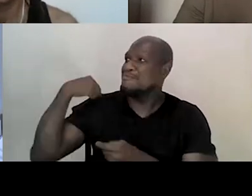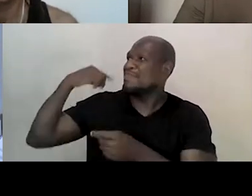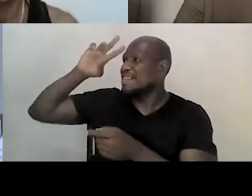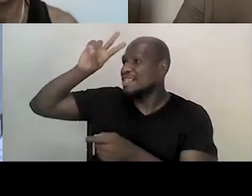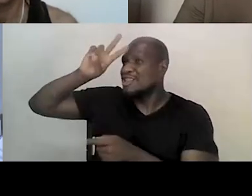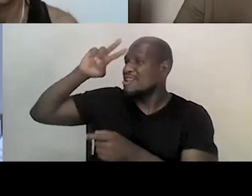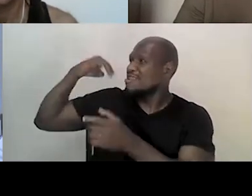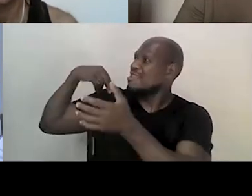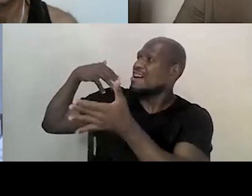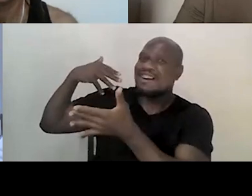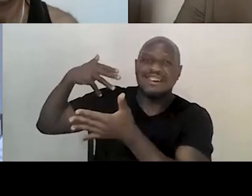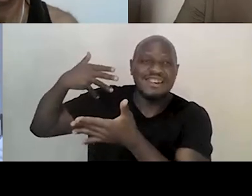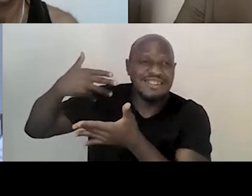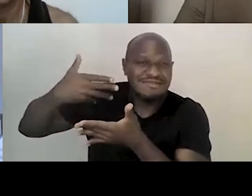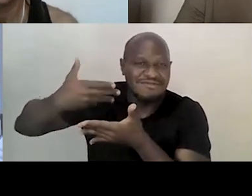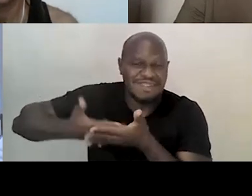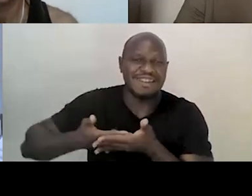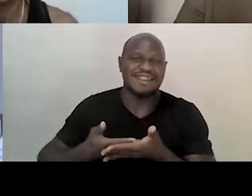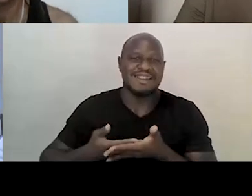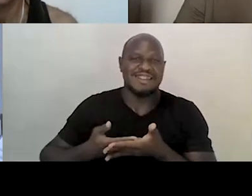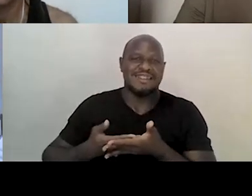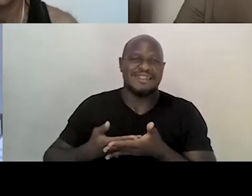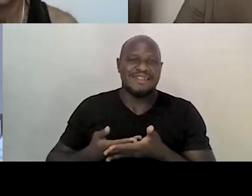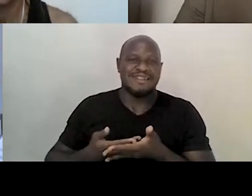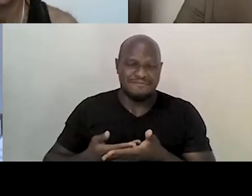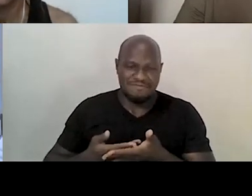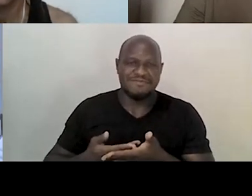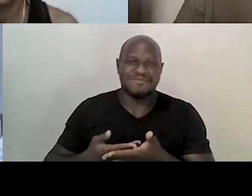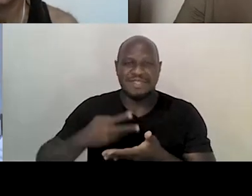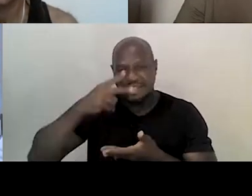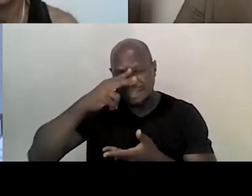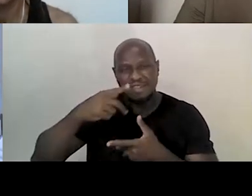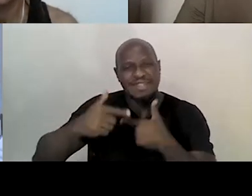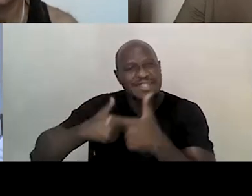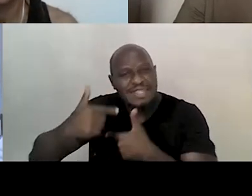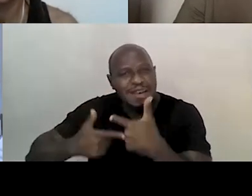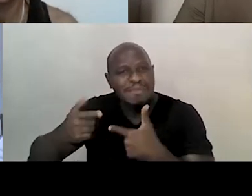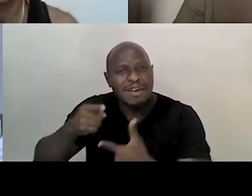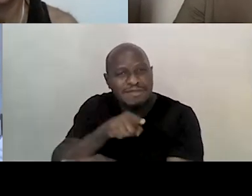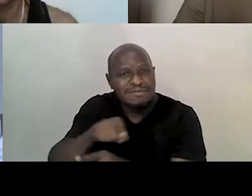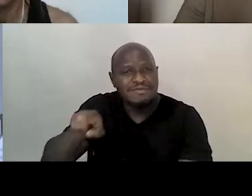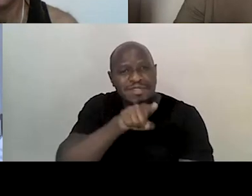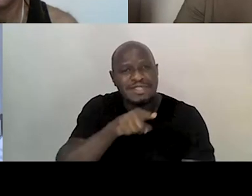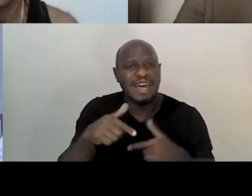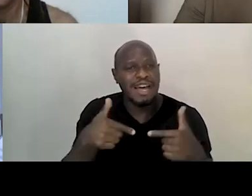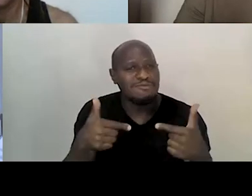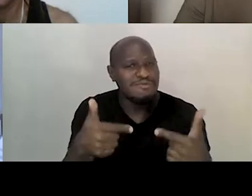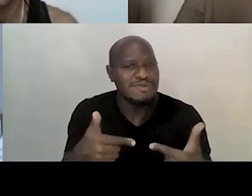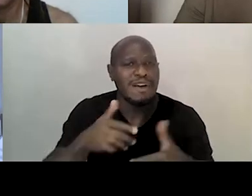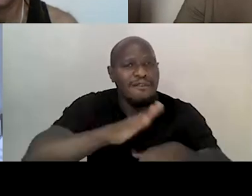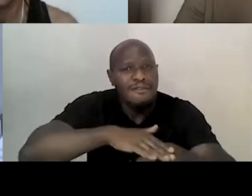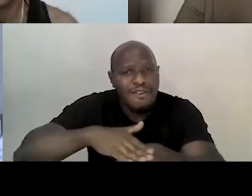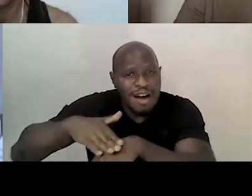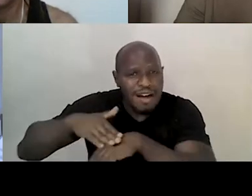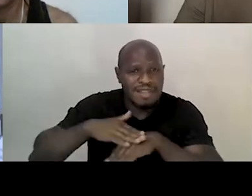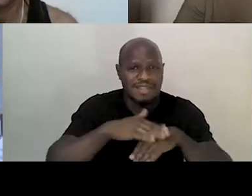dessa entidade que rege esse trabalho de vocês, né? A atuação que vocês fazem, que é